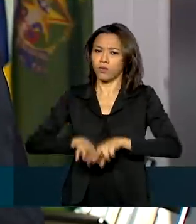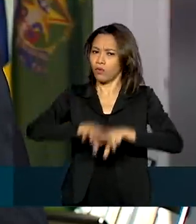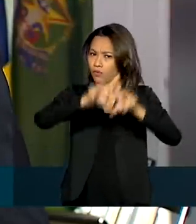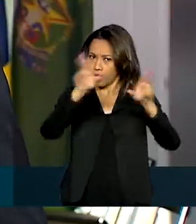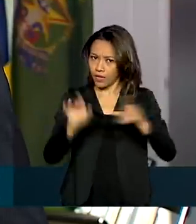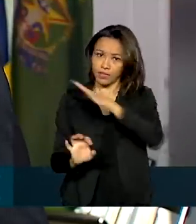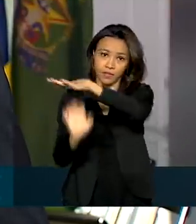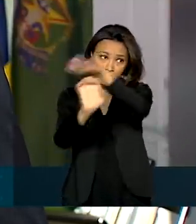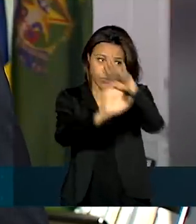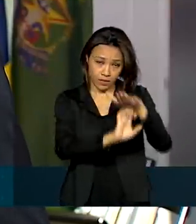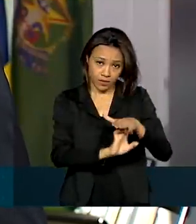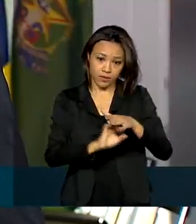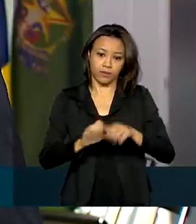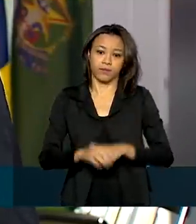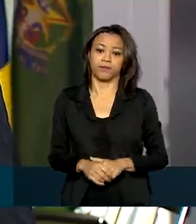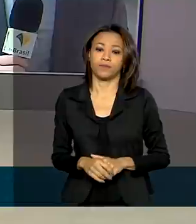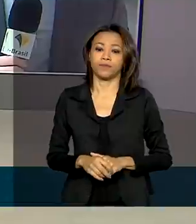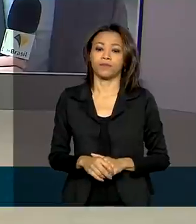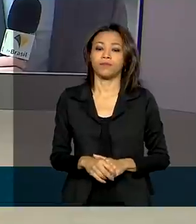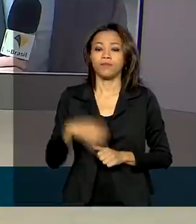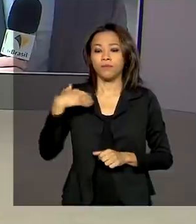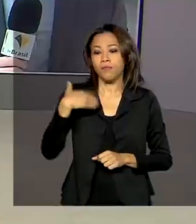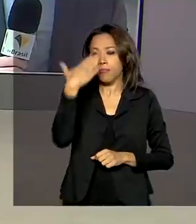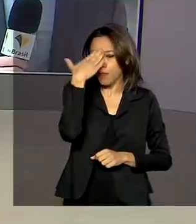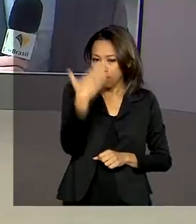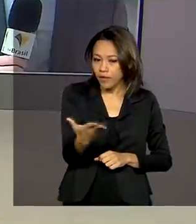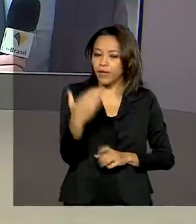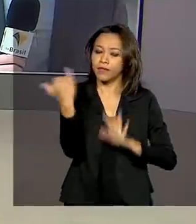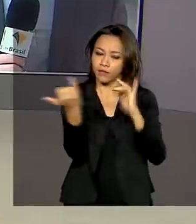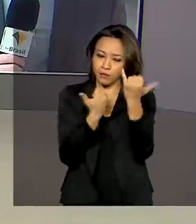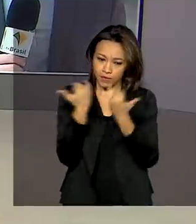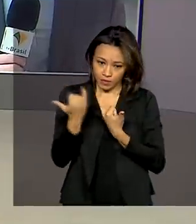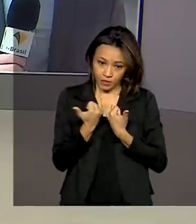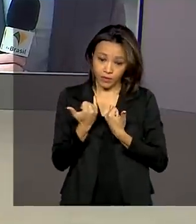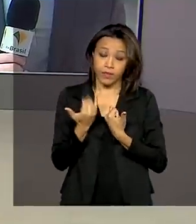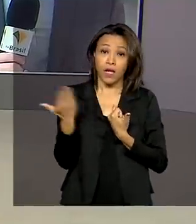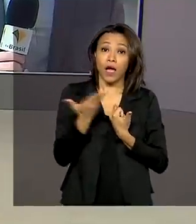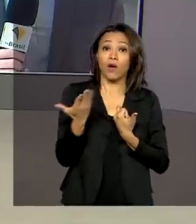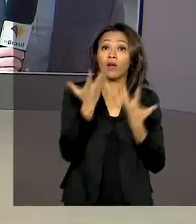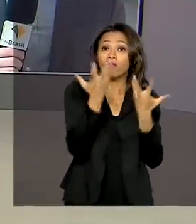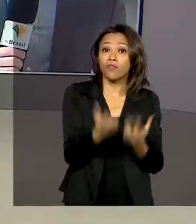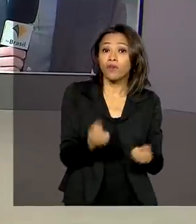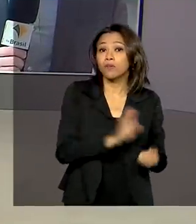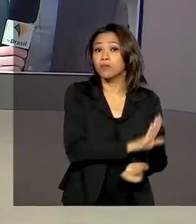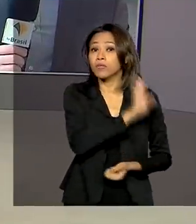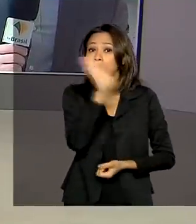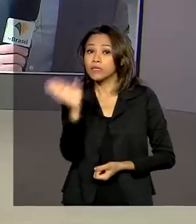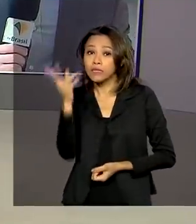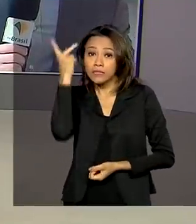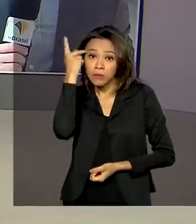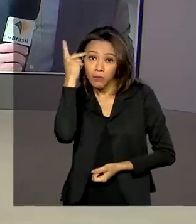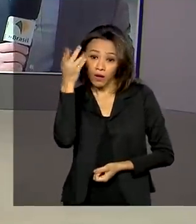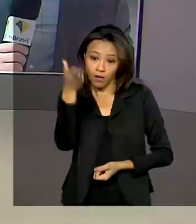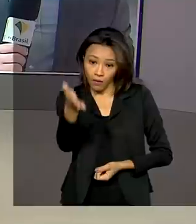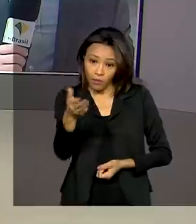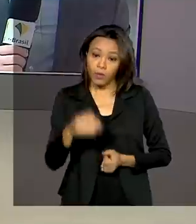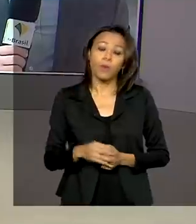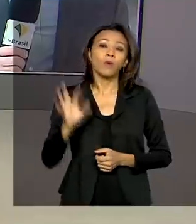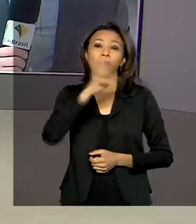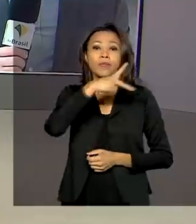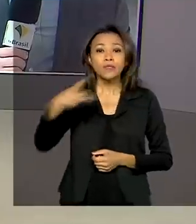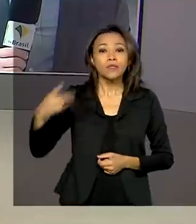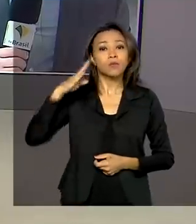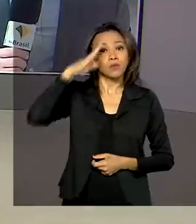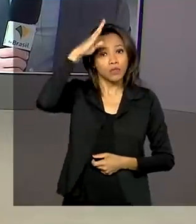farmacêuticas, Renata. Obrigada, Glauco, pelas suas informações. Olha, de Brasília vamos para São Paulo, porque o presidente Jair Bolsonaro